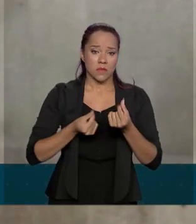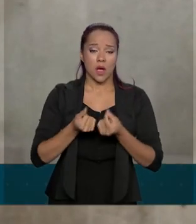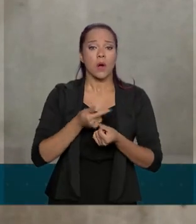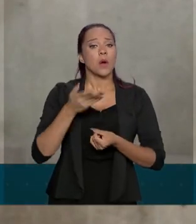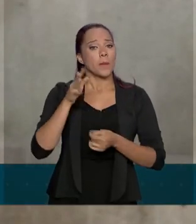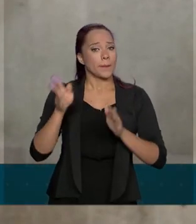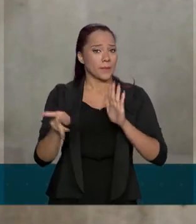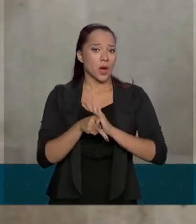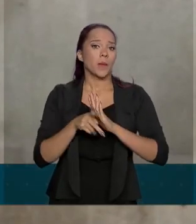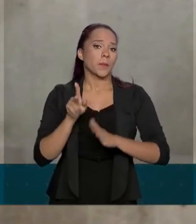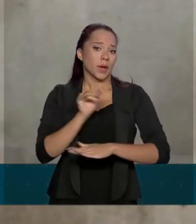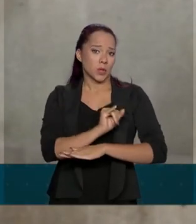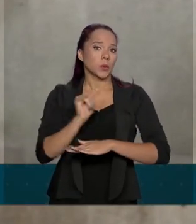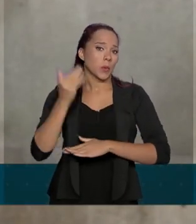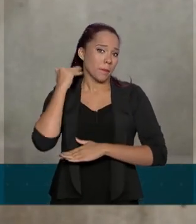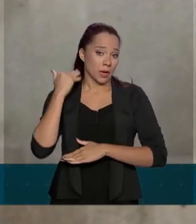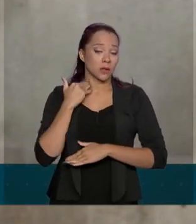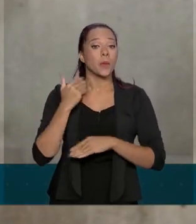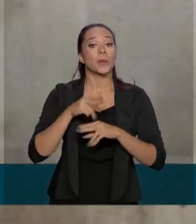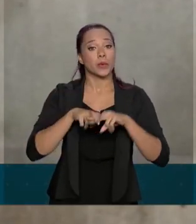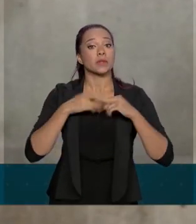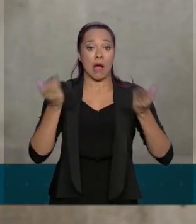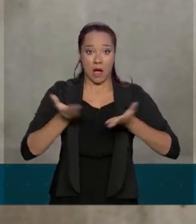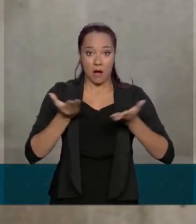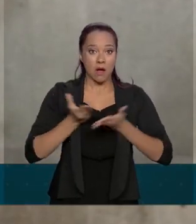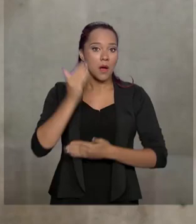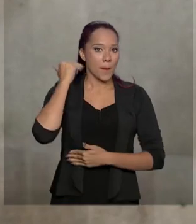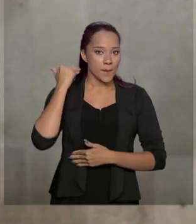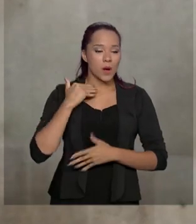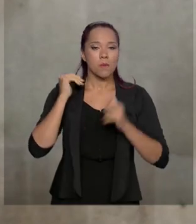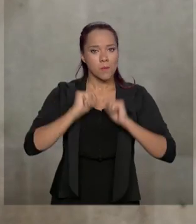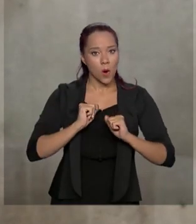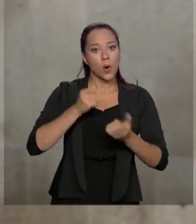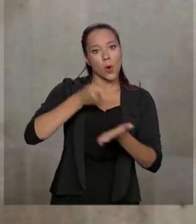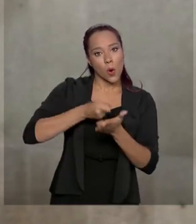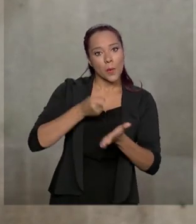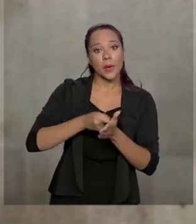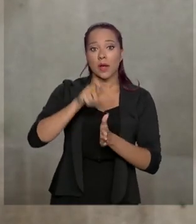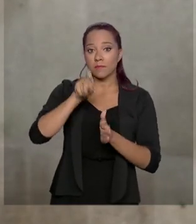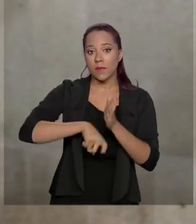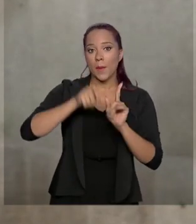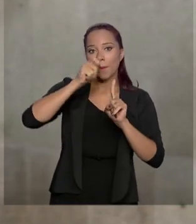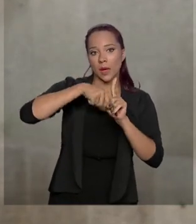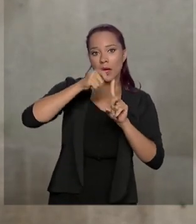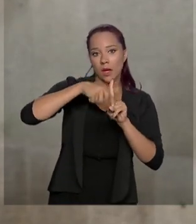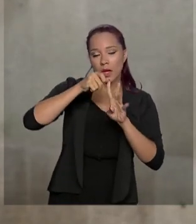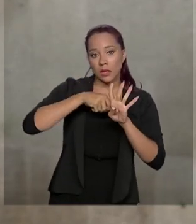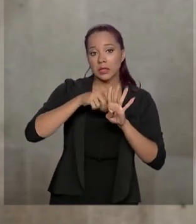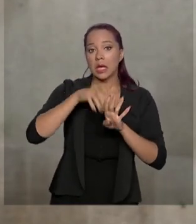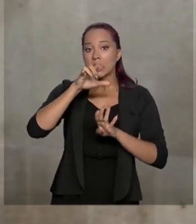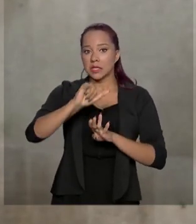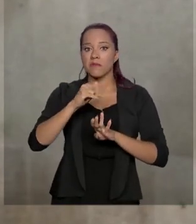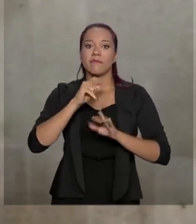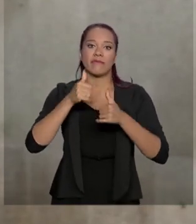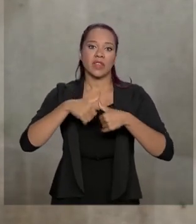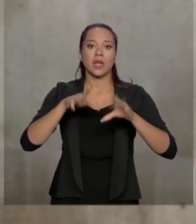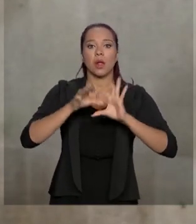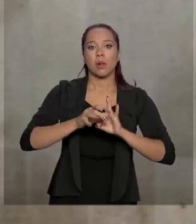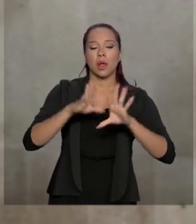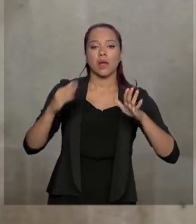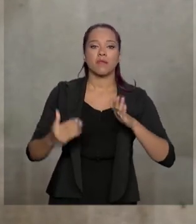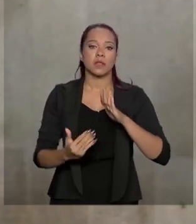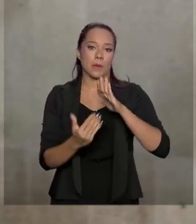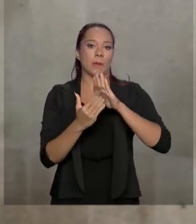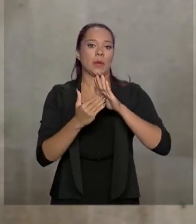instituição. Por isso, a partir de agora, os bancos vão poder cobrar uma tarifa mensal pela disponibilização do